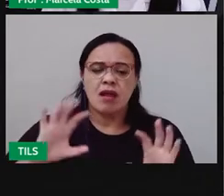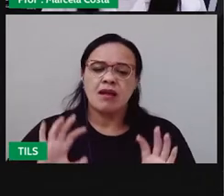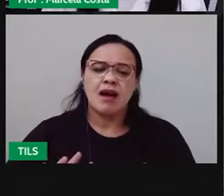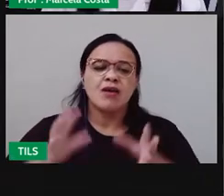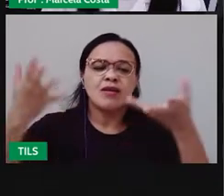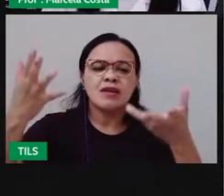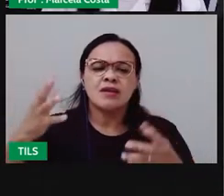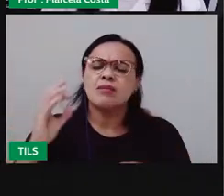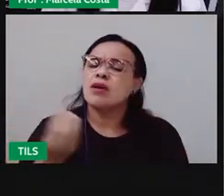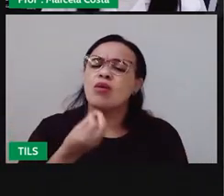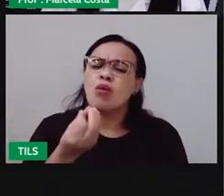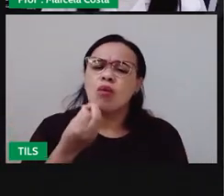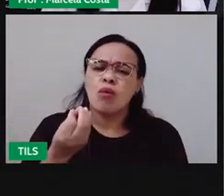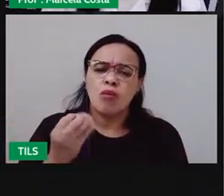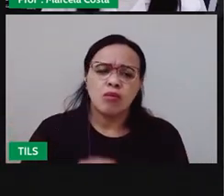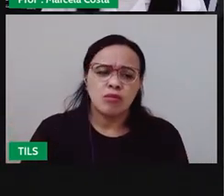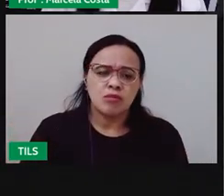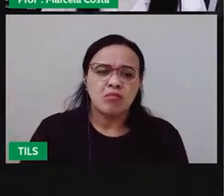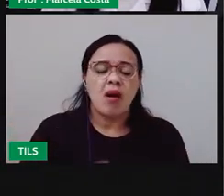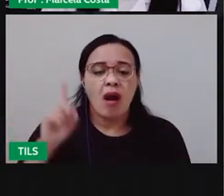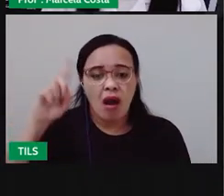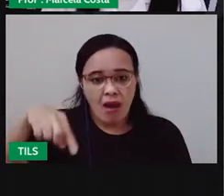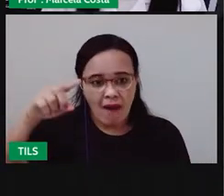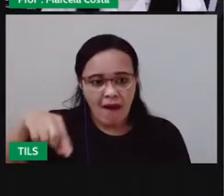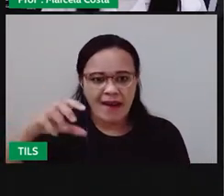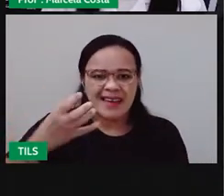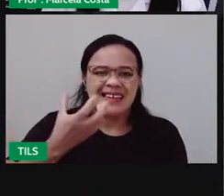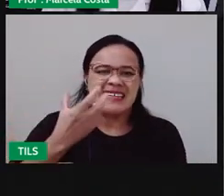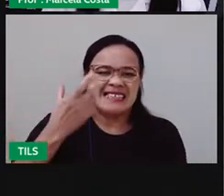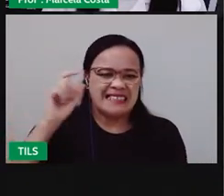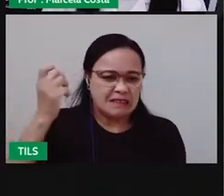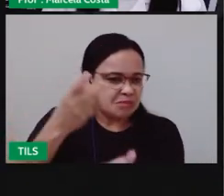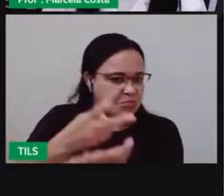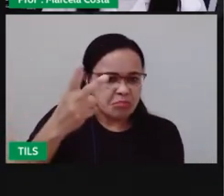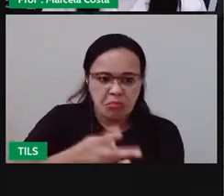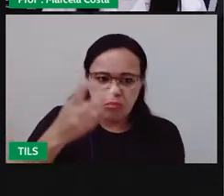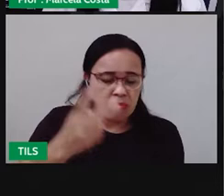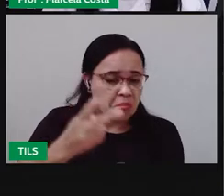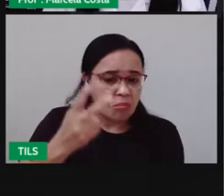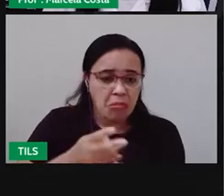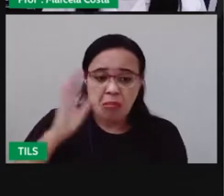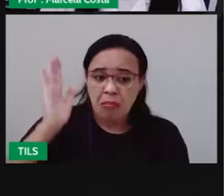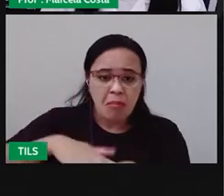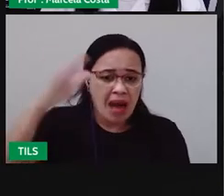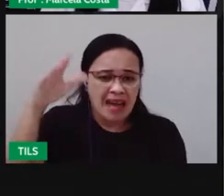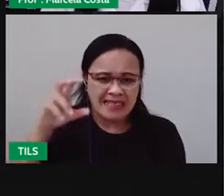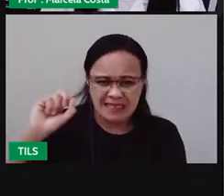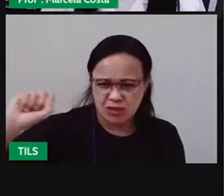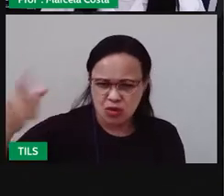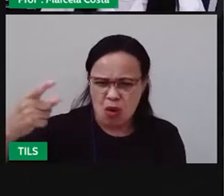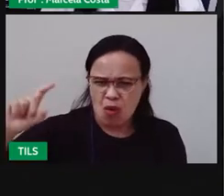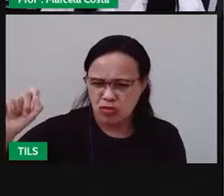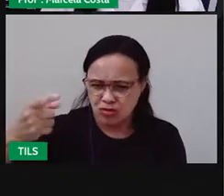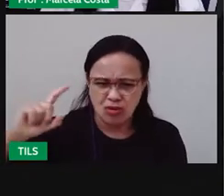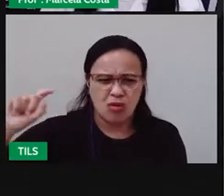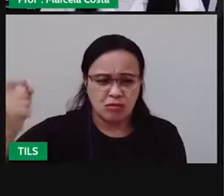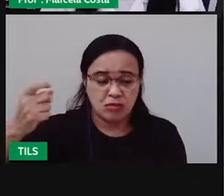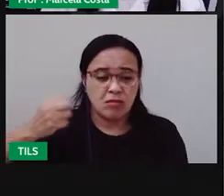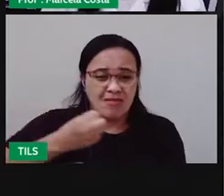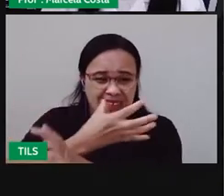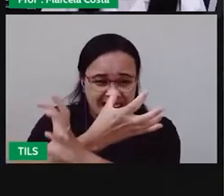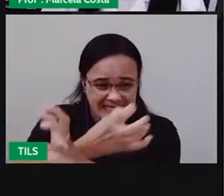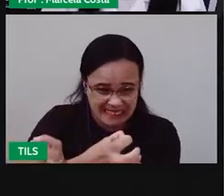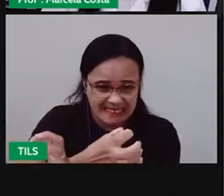predominante é o semiárido, com secas prolongadas, que influenciaram a formação da caatinga, que na língua